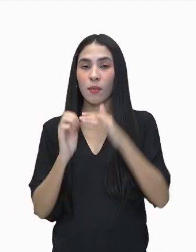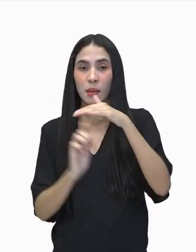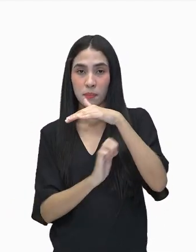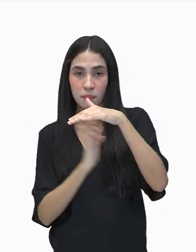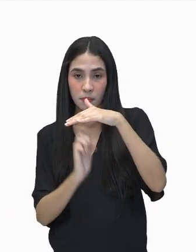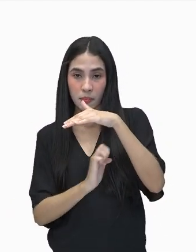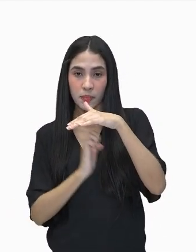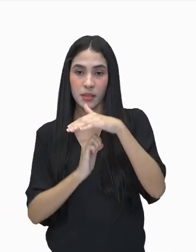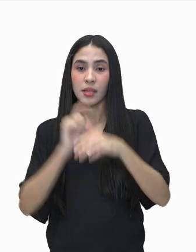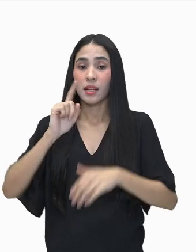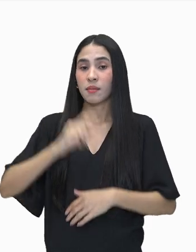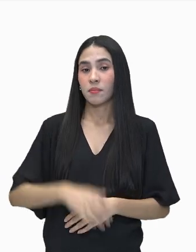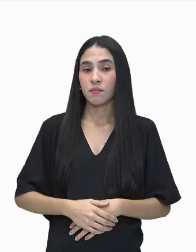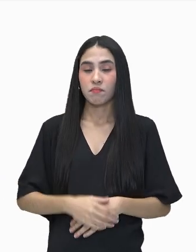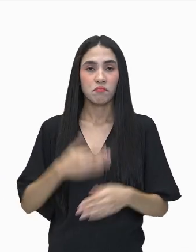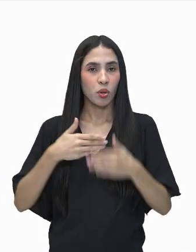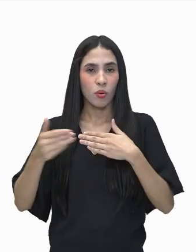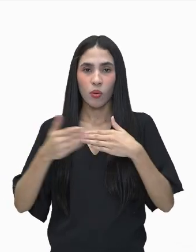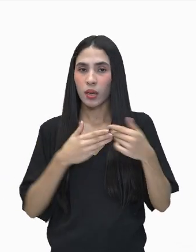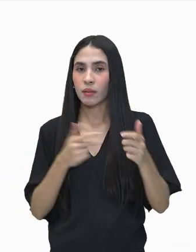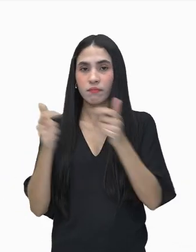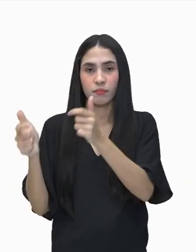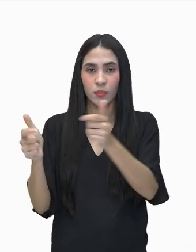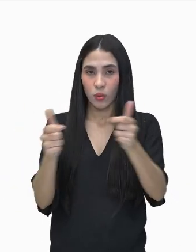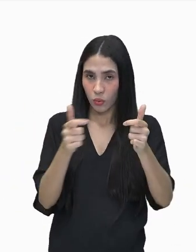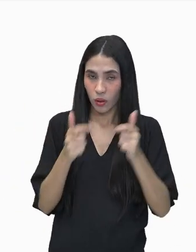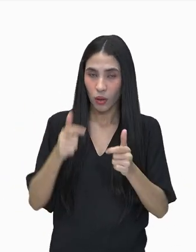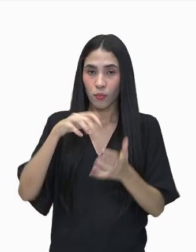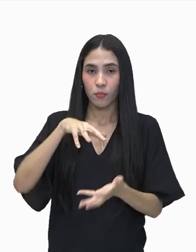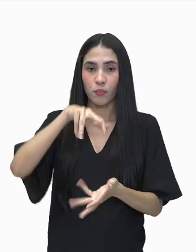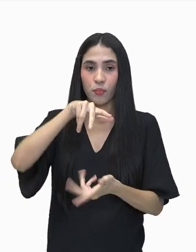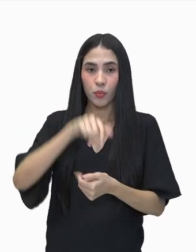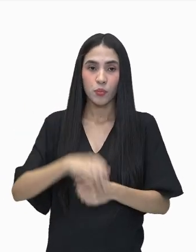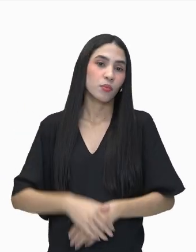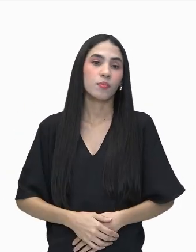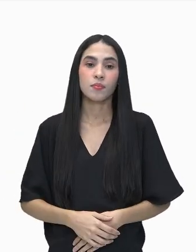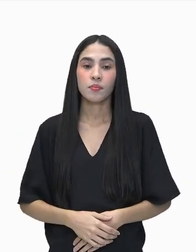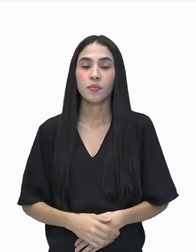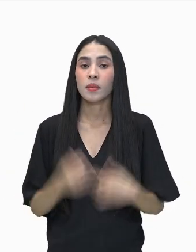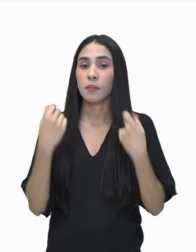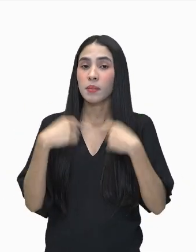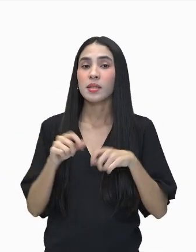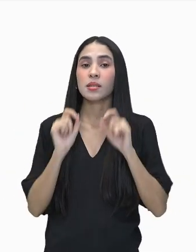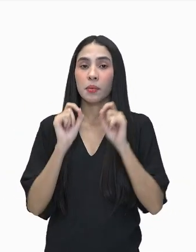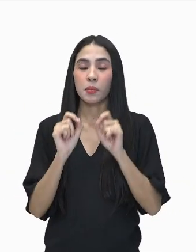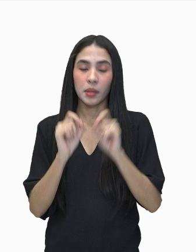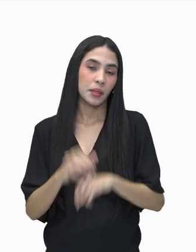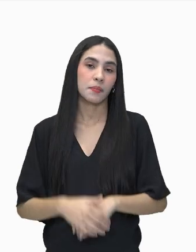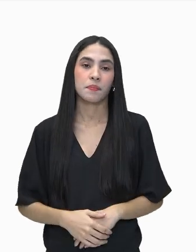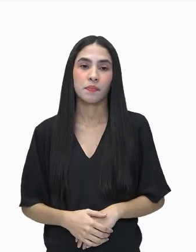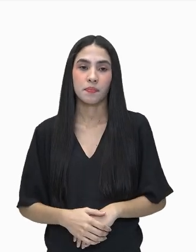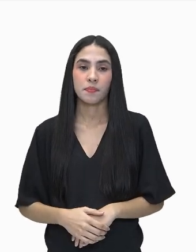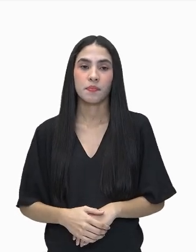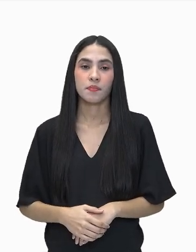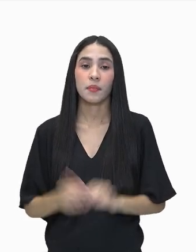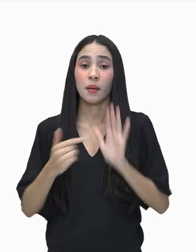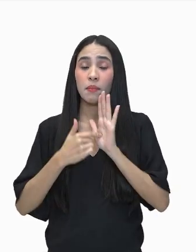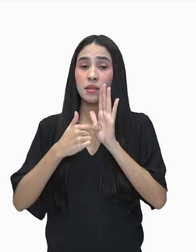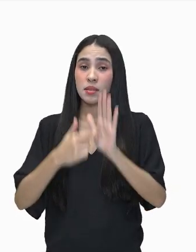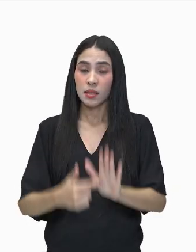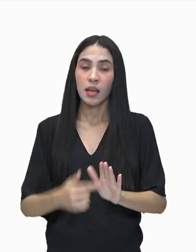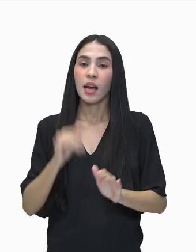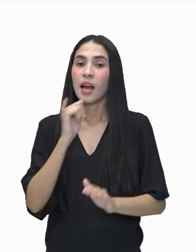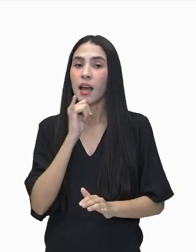em qualquer lugar do mundo, nesse mundo globalizado, tem que oferecer ou tem que apresentar um